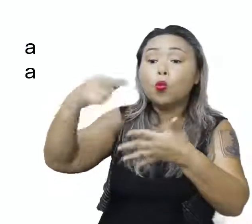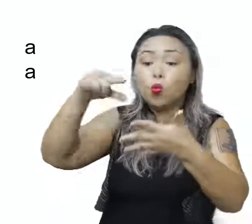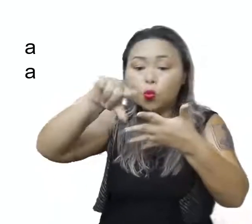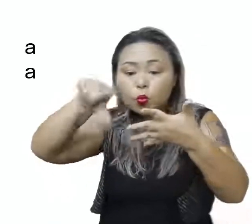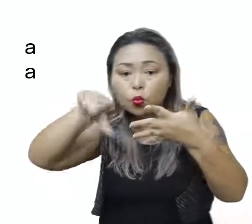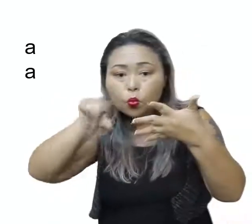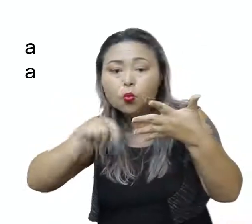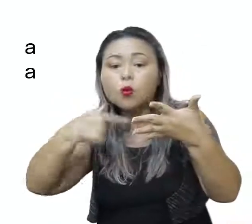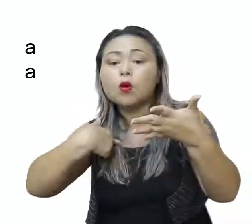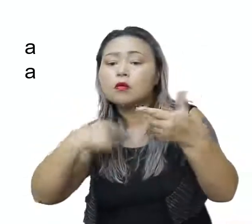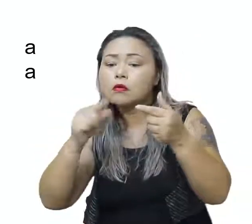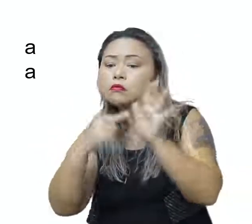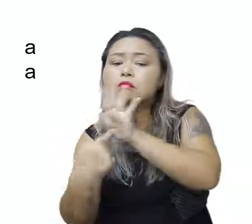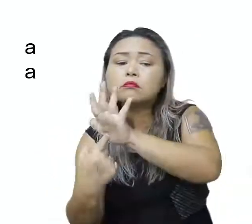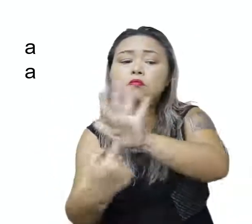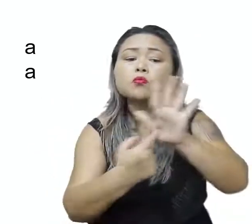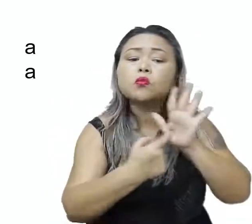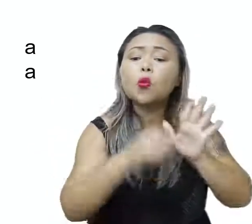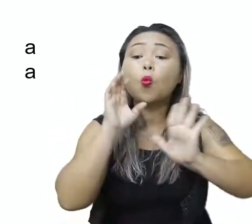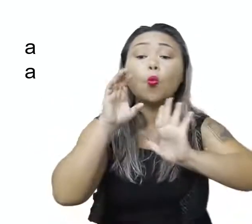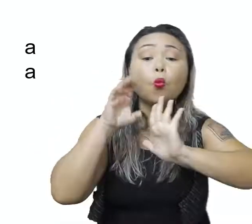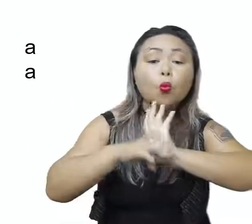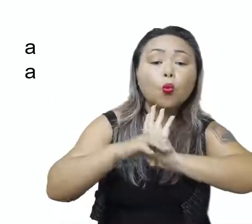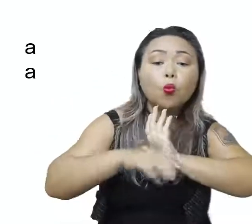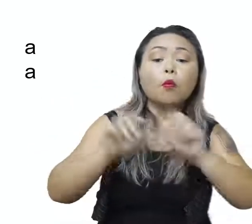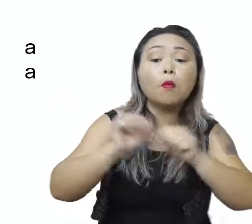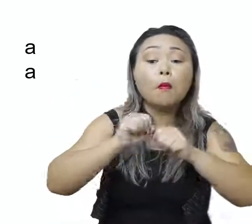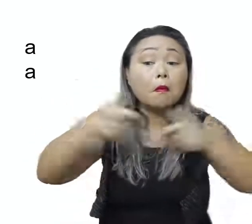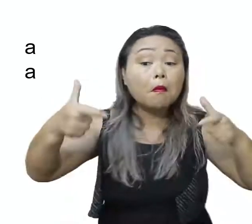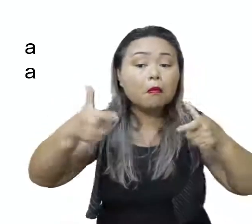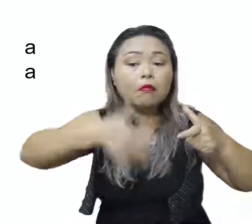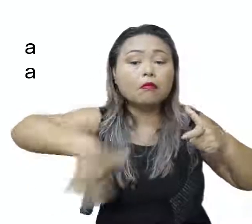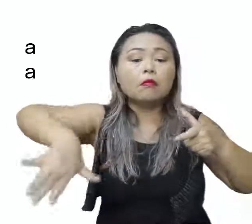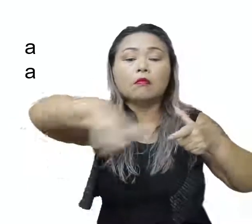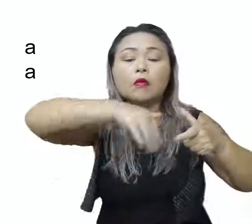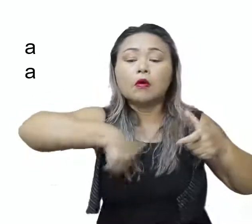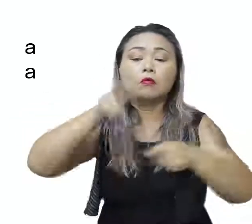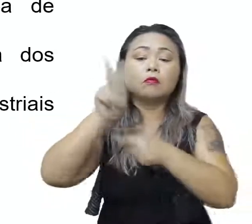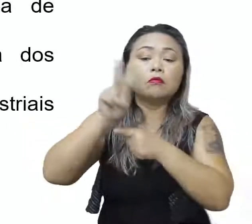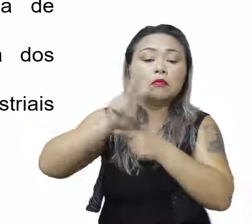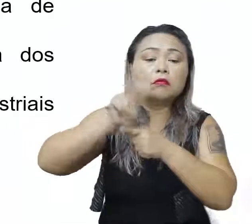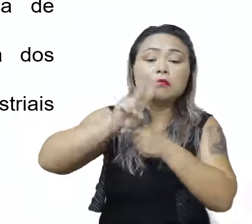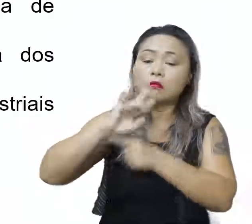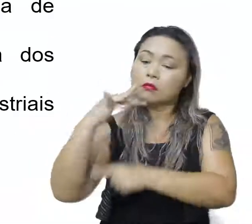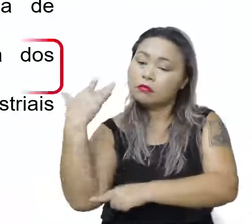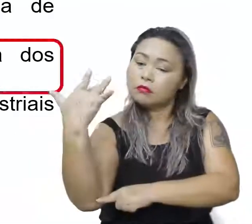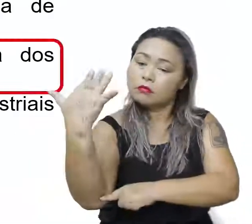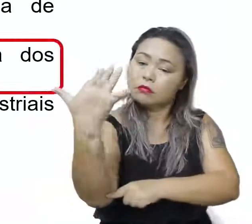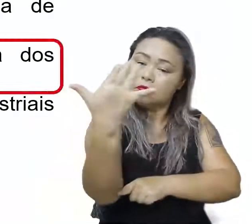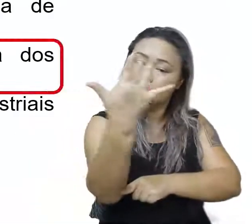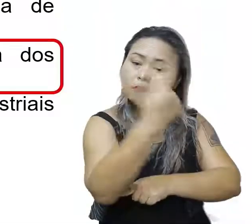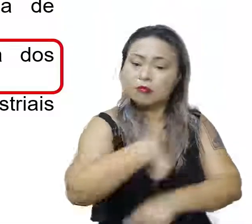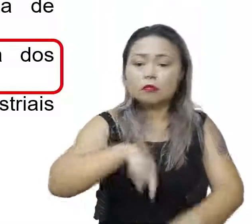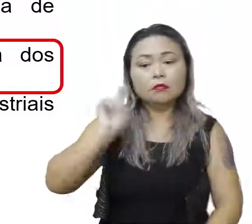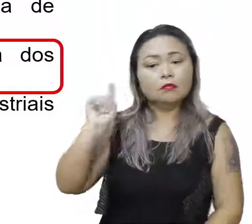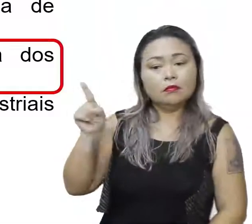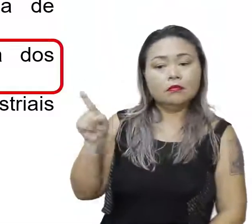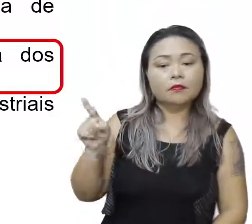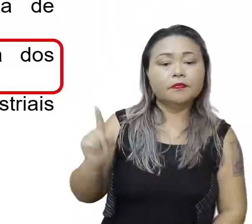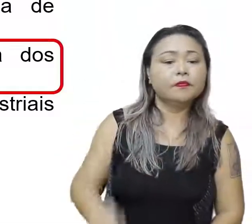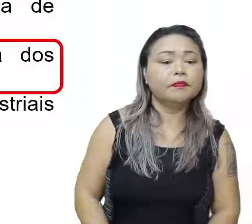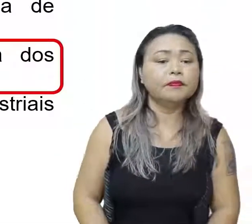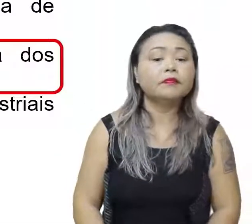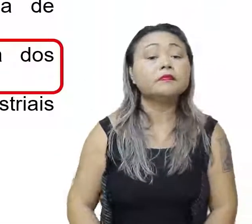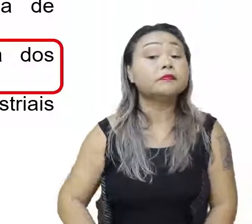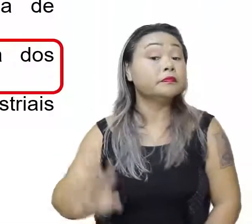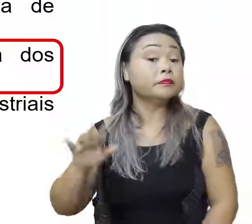Assinale a alternativa que apresenta a conceituação mais abrangente para a conservação ambiental.